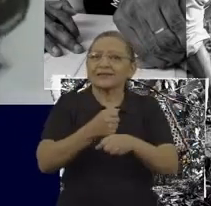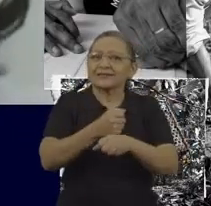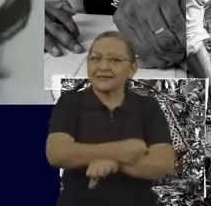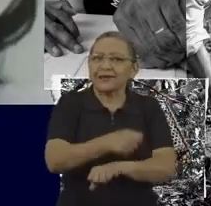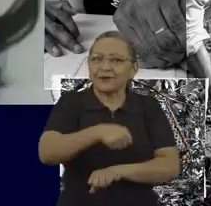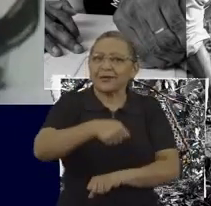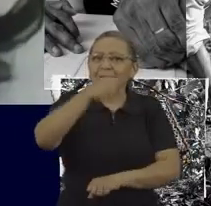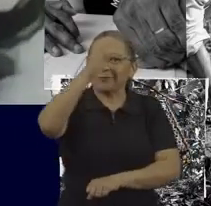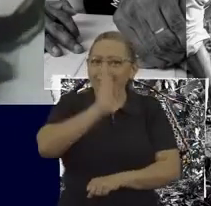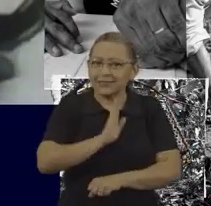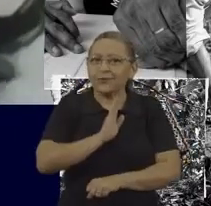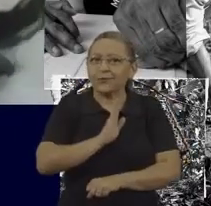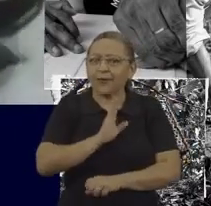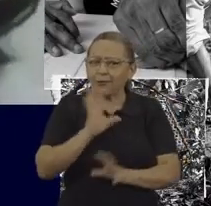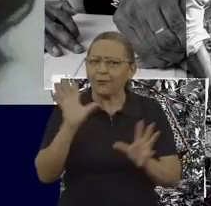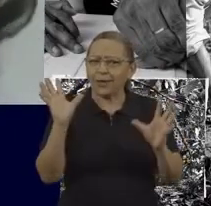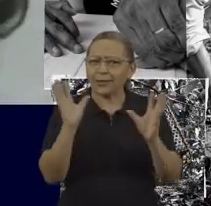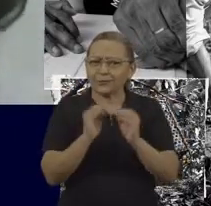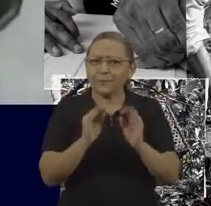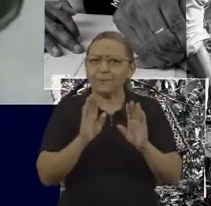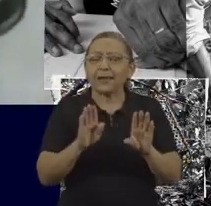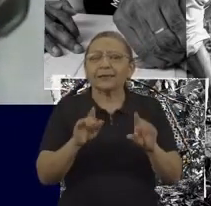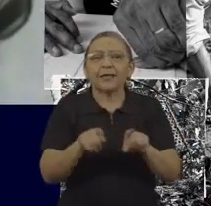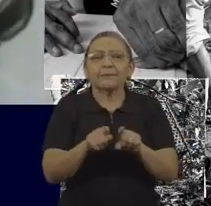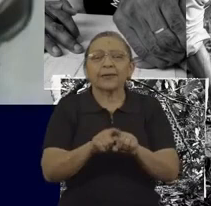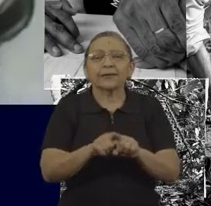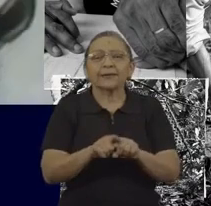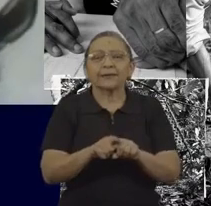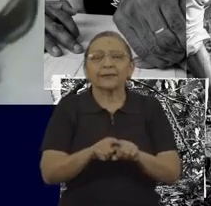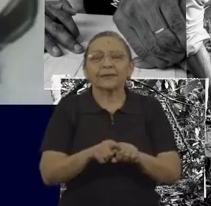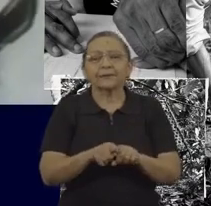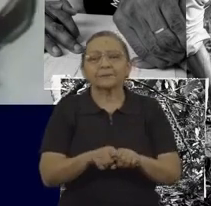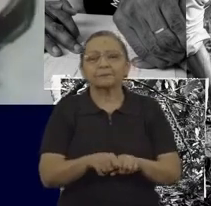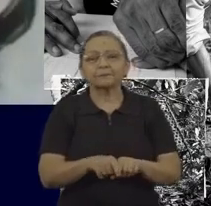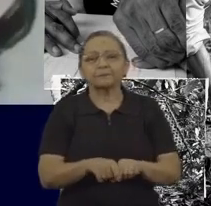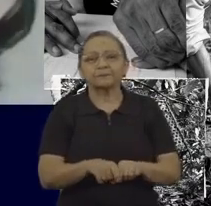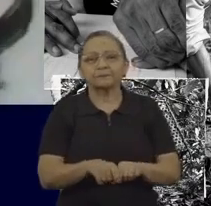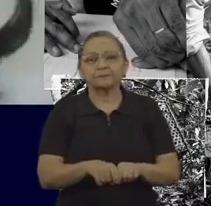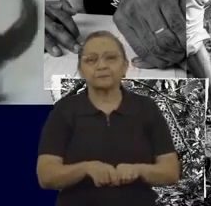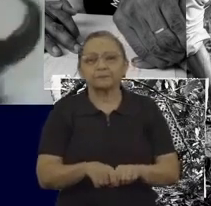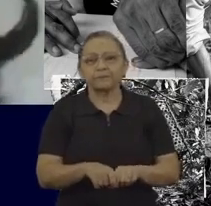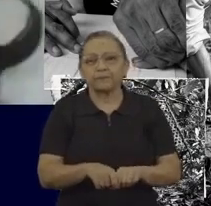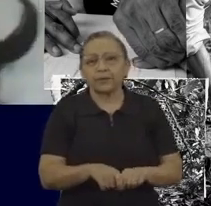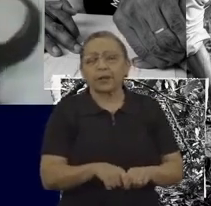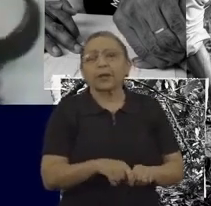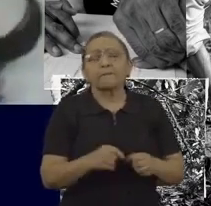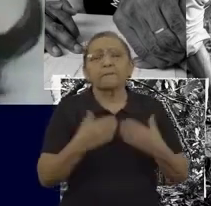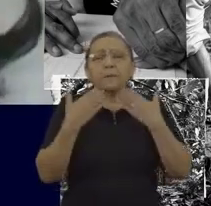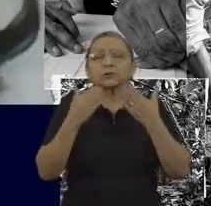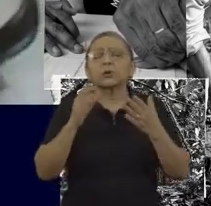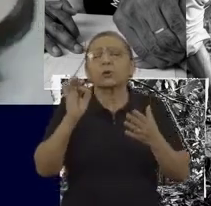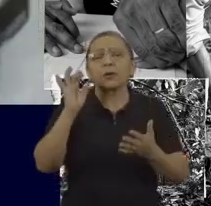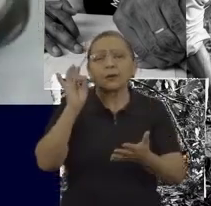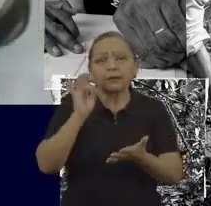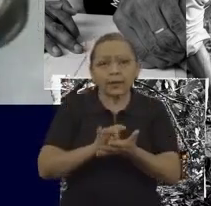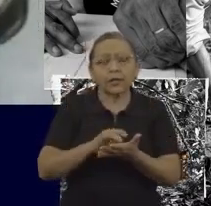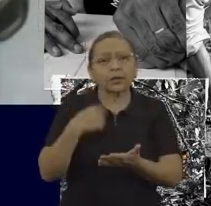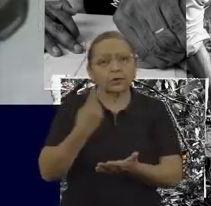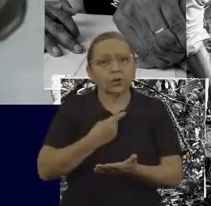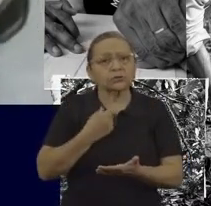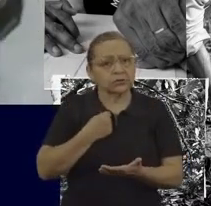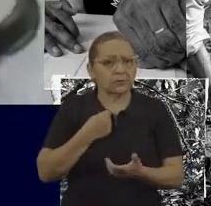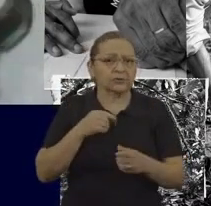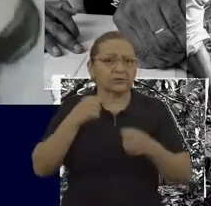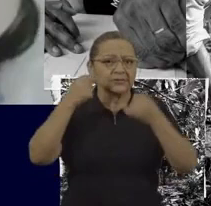contextualização breve e trabalhar um pouco com o que de fato a gente está falando.